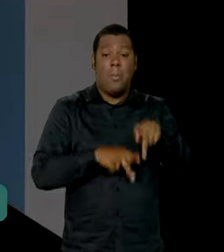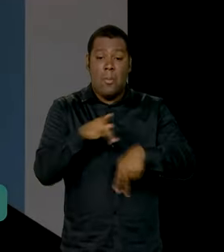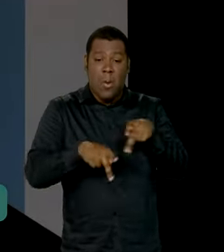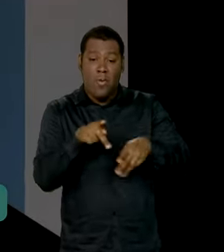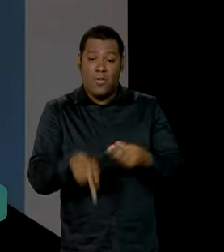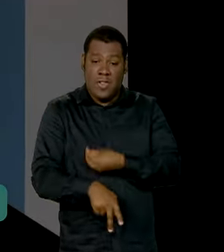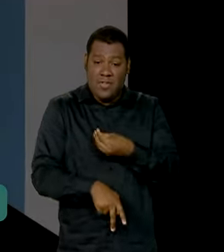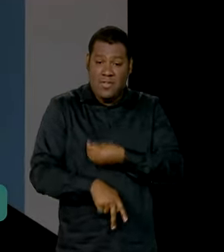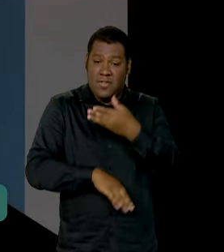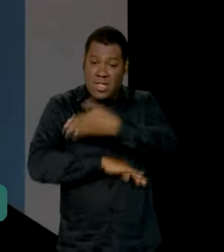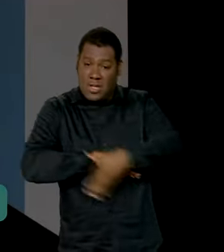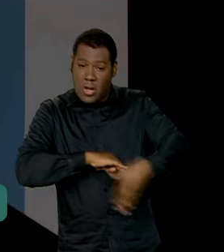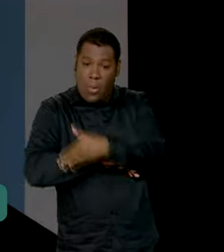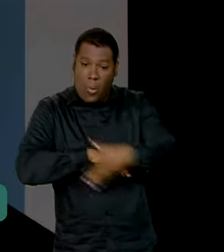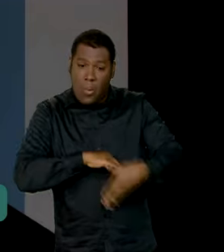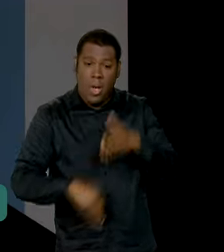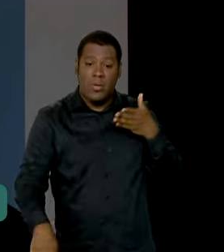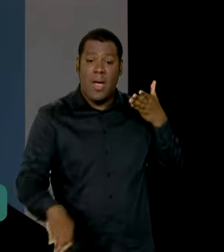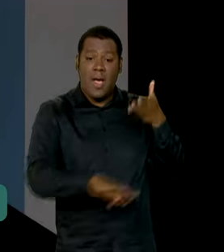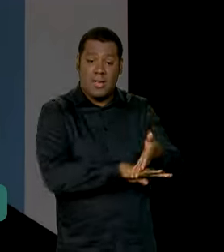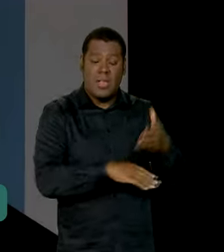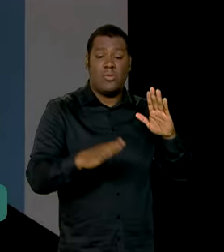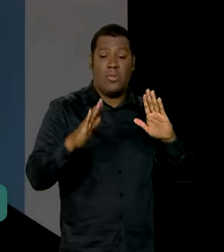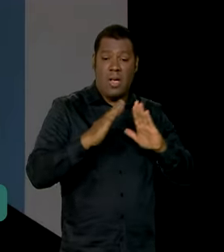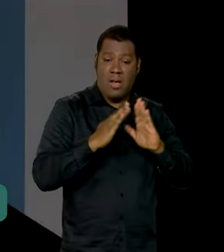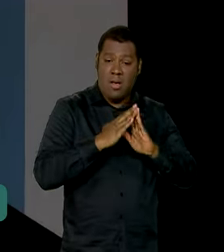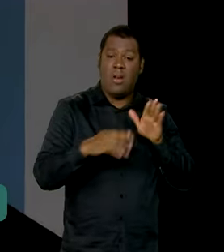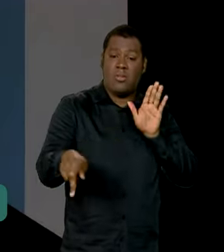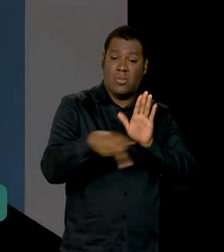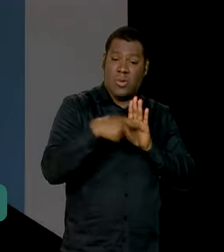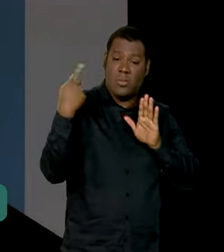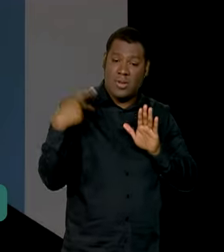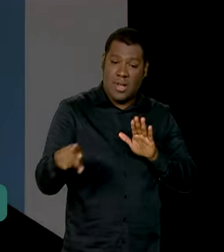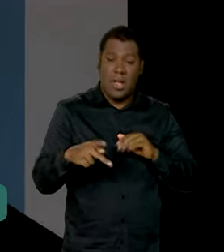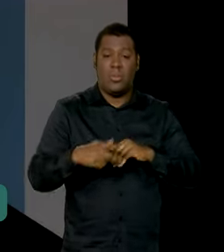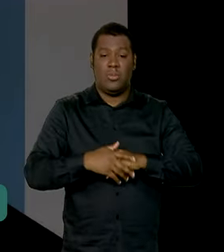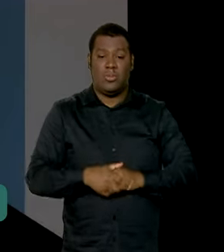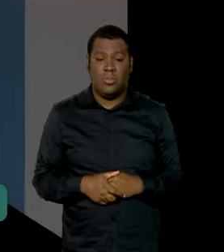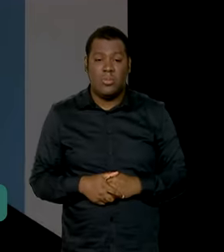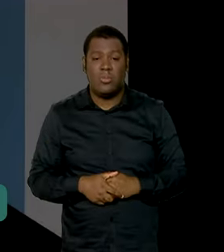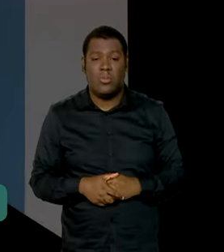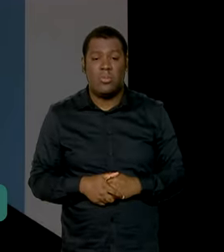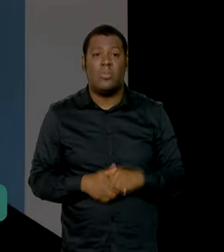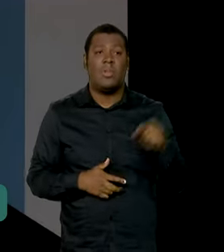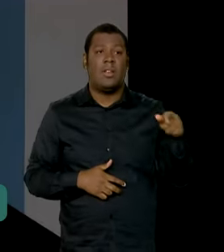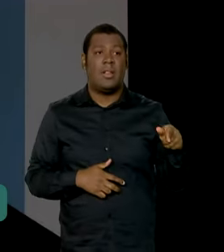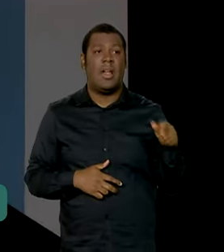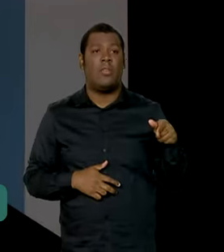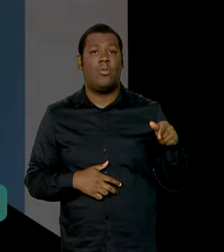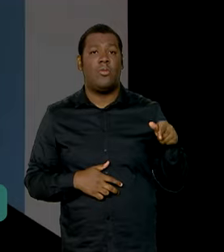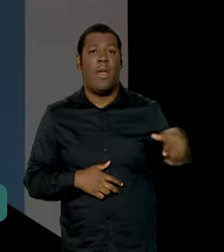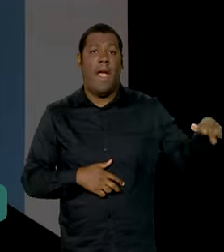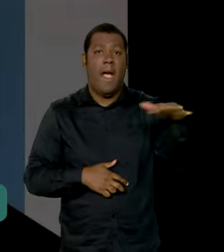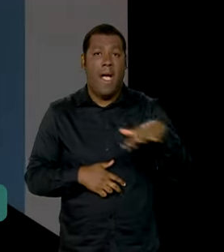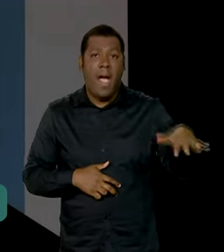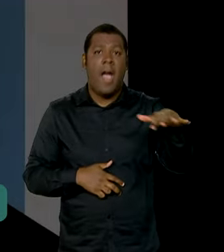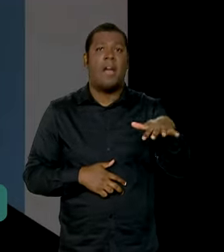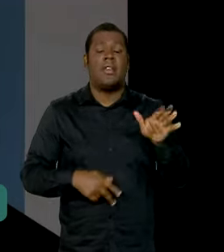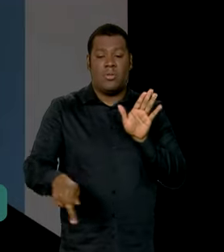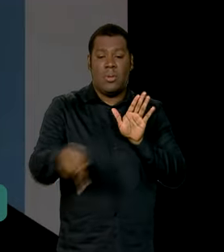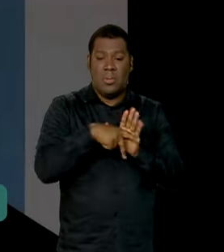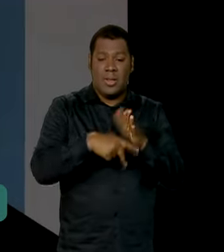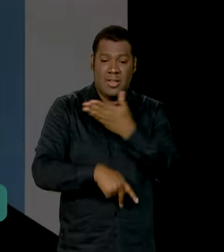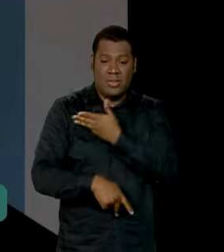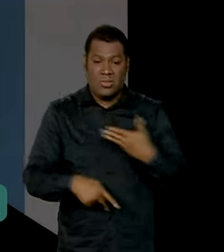regularização fundiária nas cidades, que é algo que a gente precisa cuidar, porque a gente ainda tem áreas enormes da União que estão já